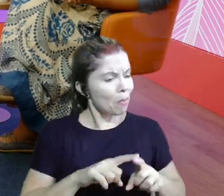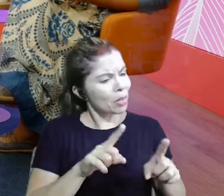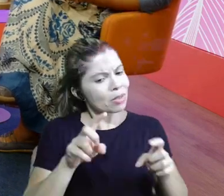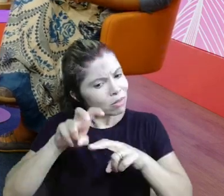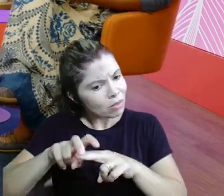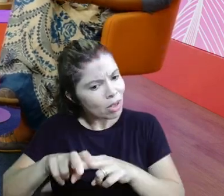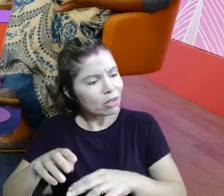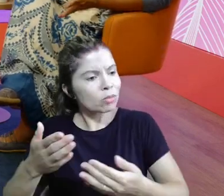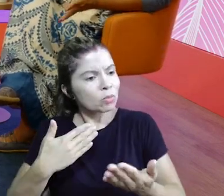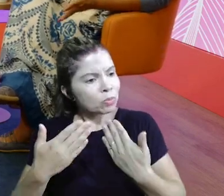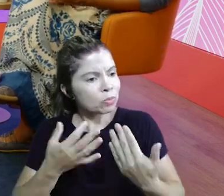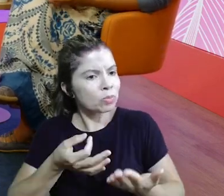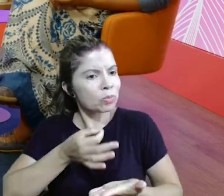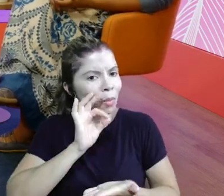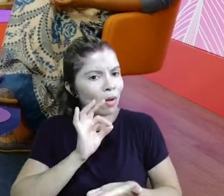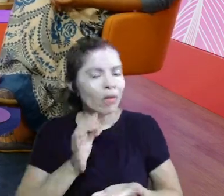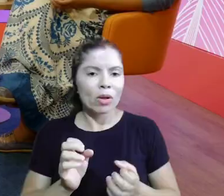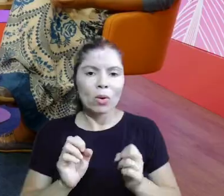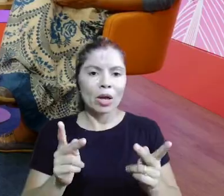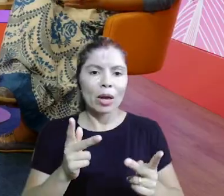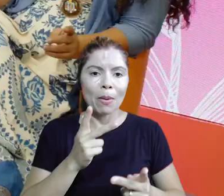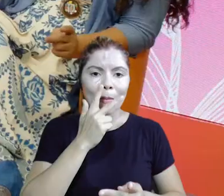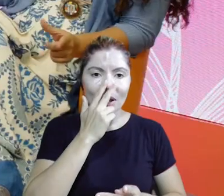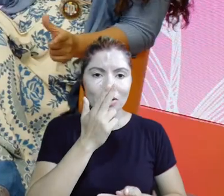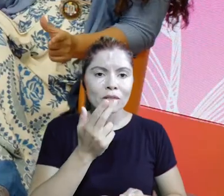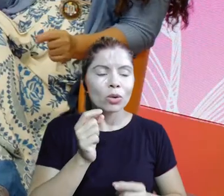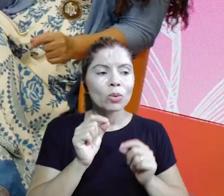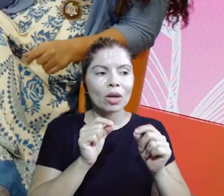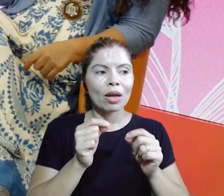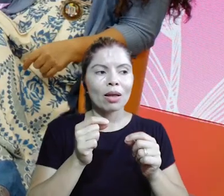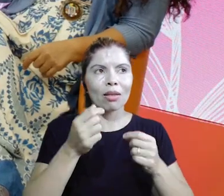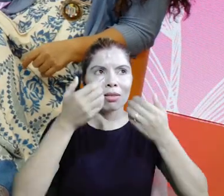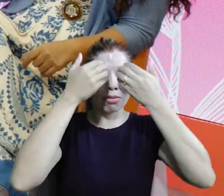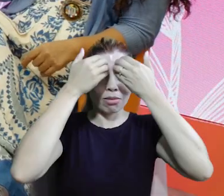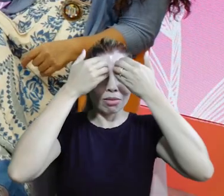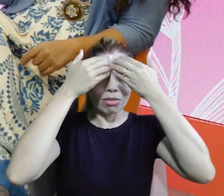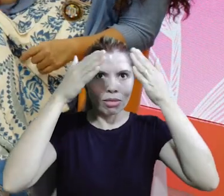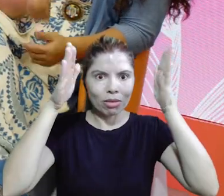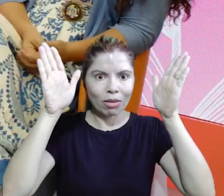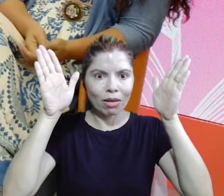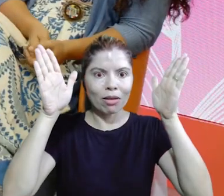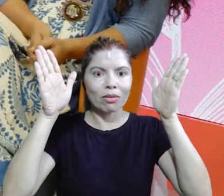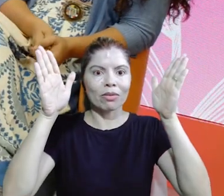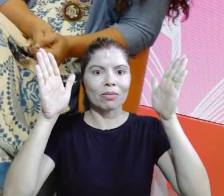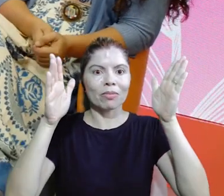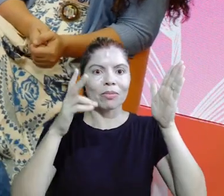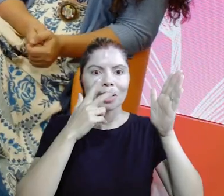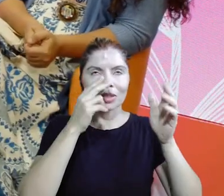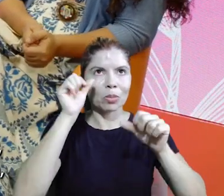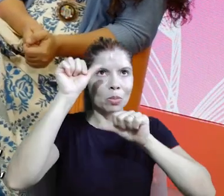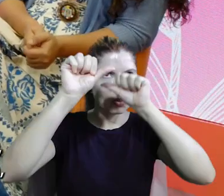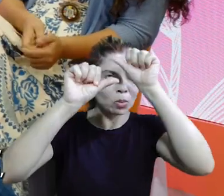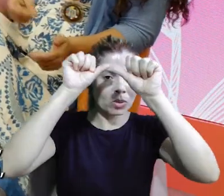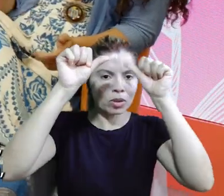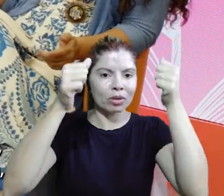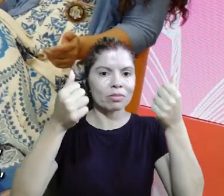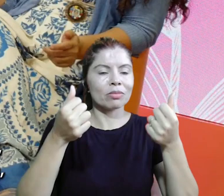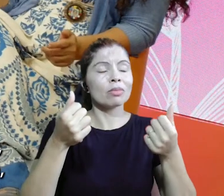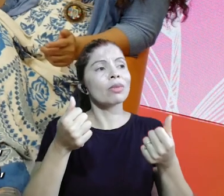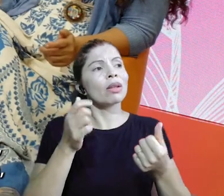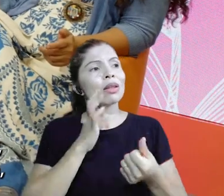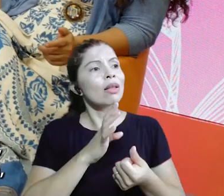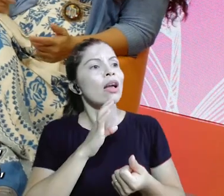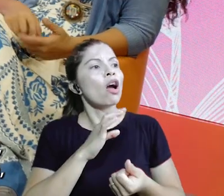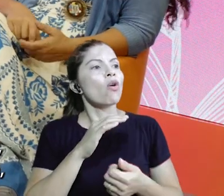Fala aqui, né? Tão um café aqui. Muitas vezes, gente. Parece que sai da Matrix, né? Parece que desliga a tomada e assim,